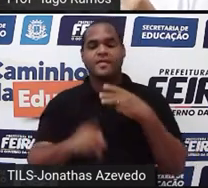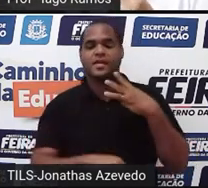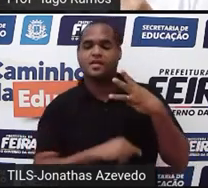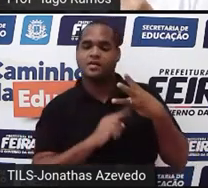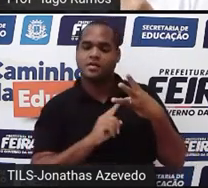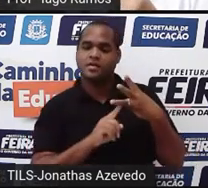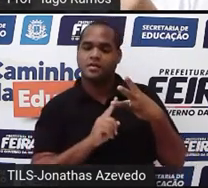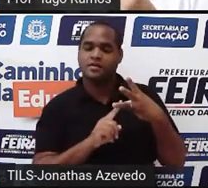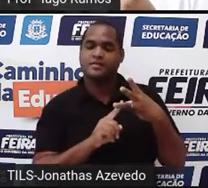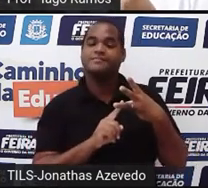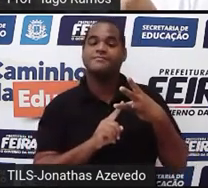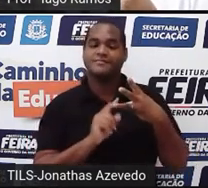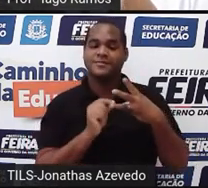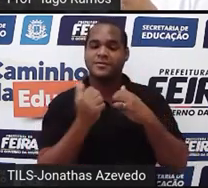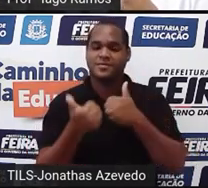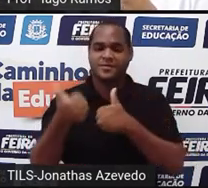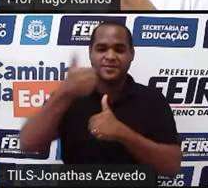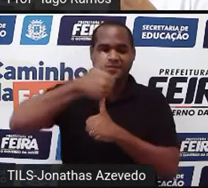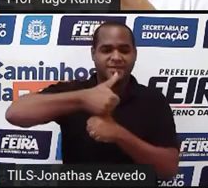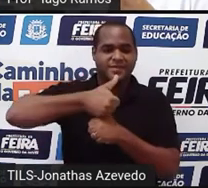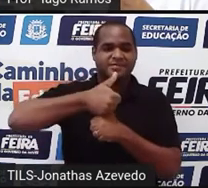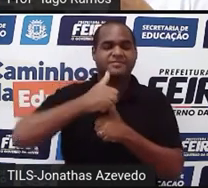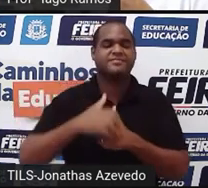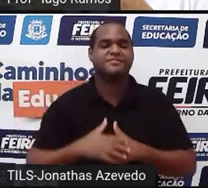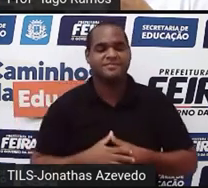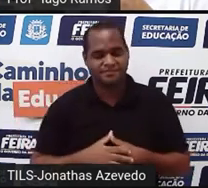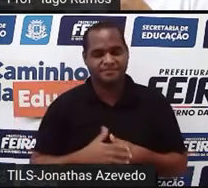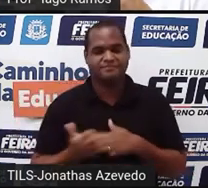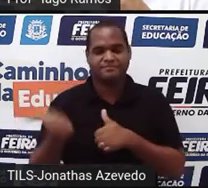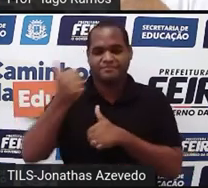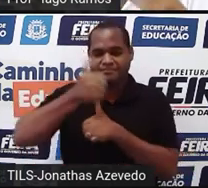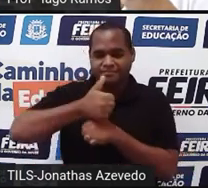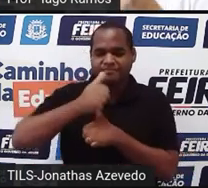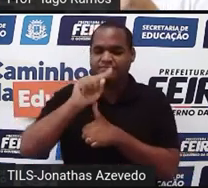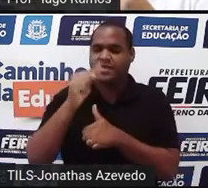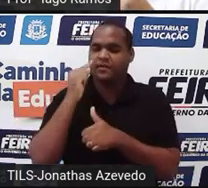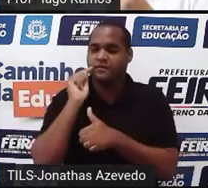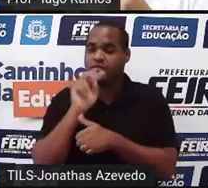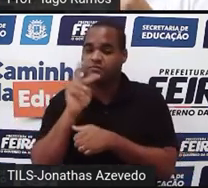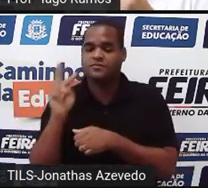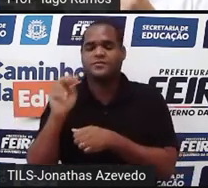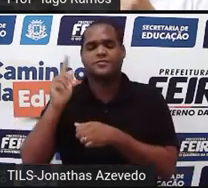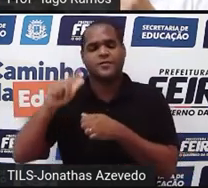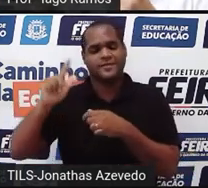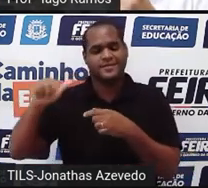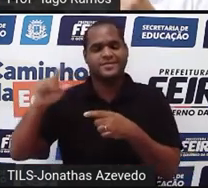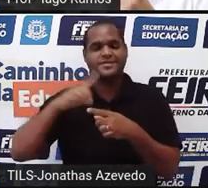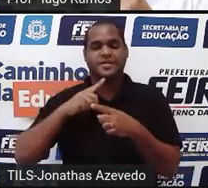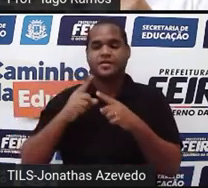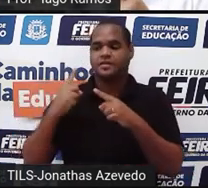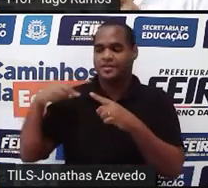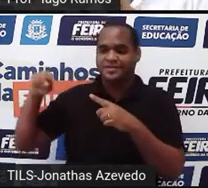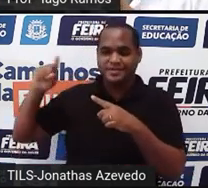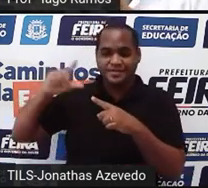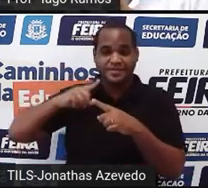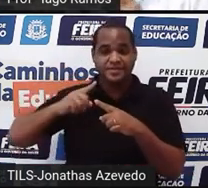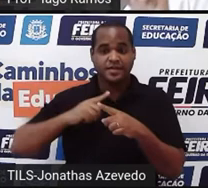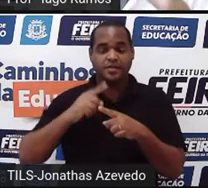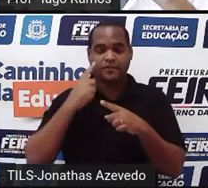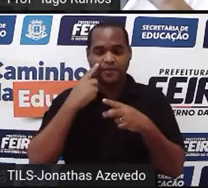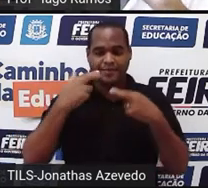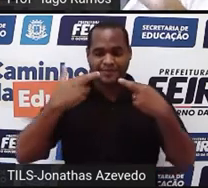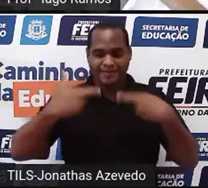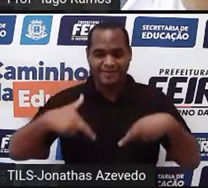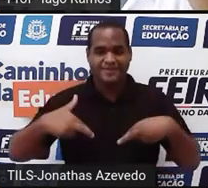outro método é o da substituição que a gente já viu também por duas vezes. Na aula anterior, como revisão,